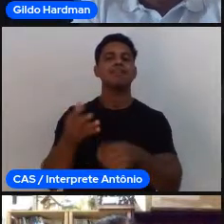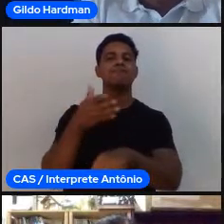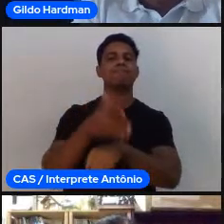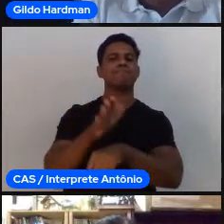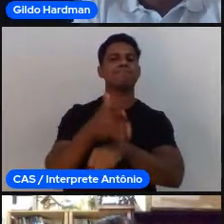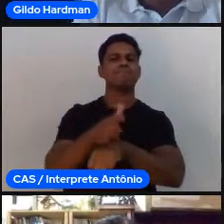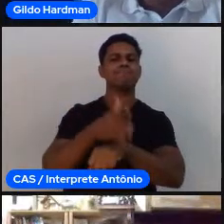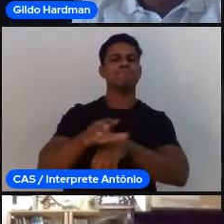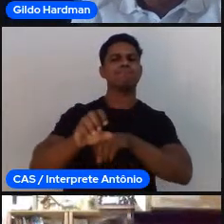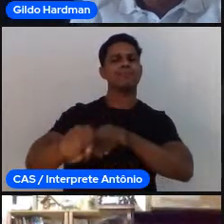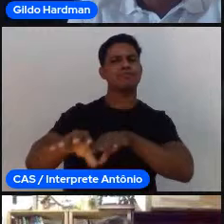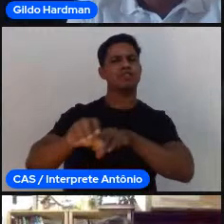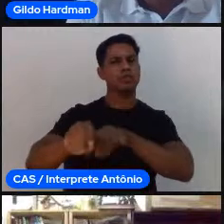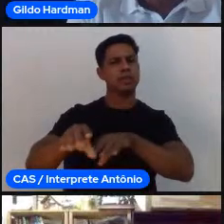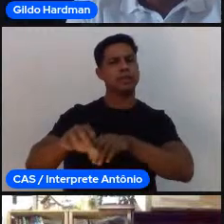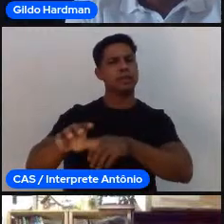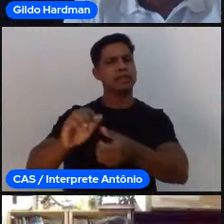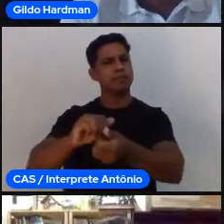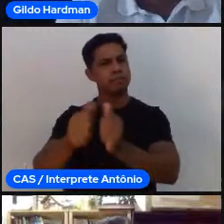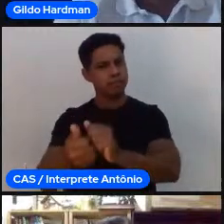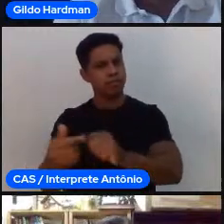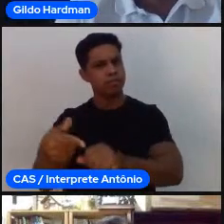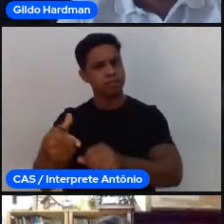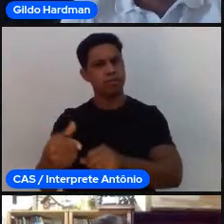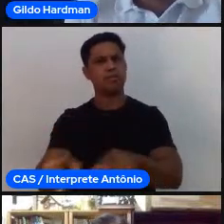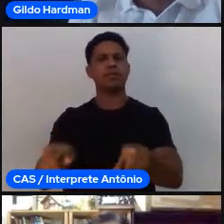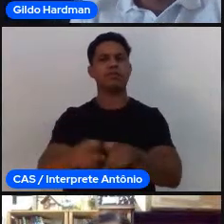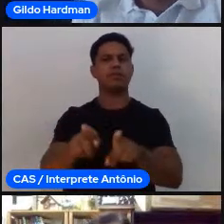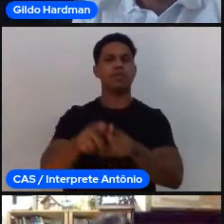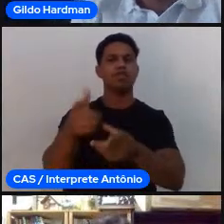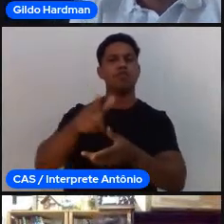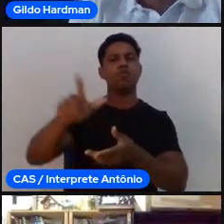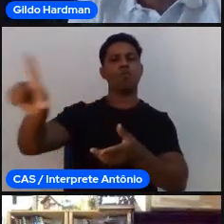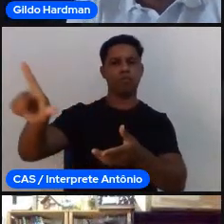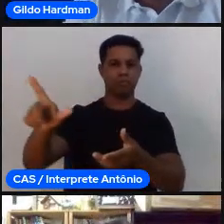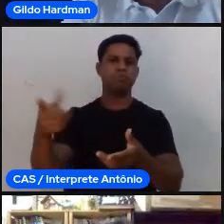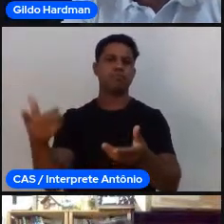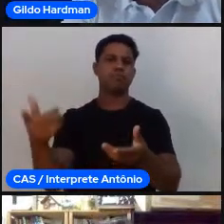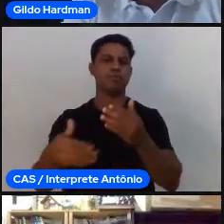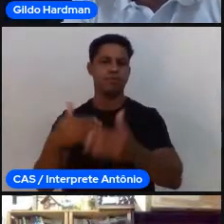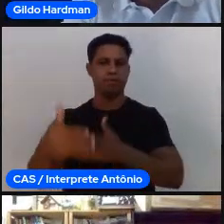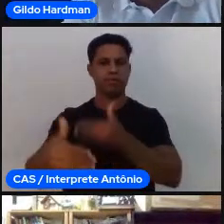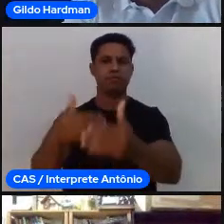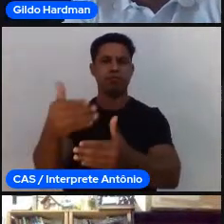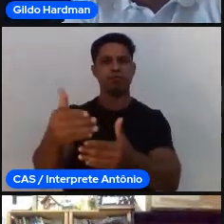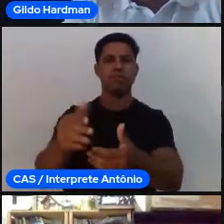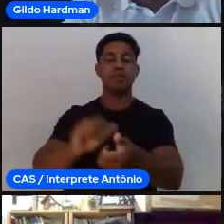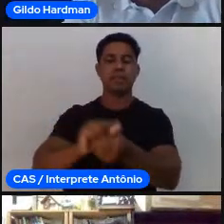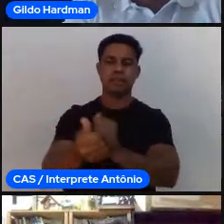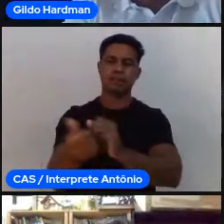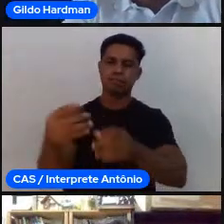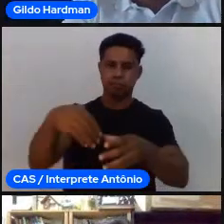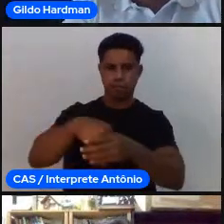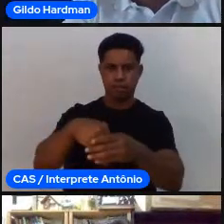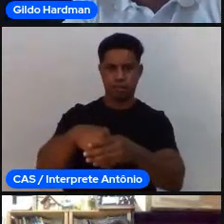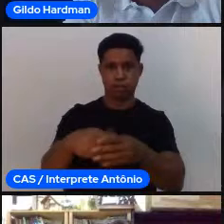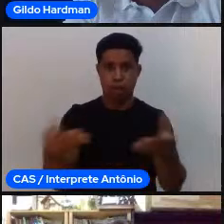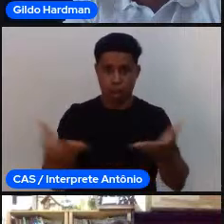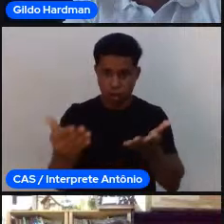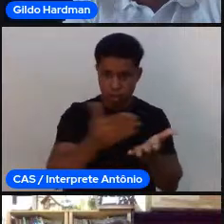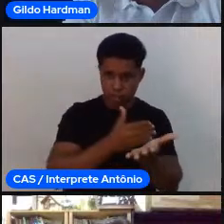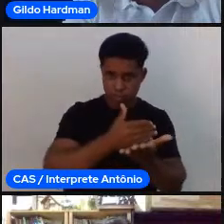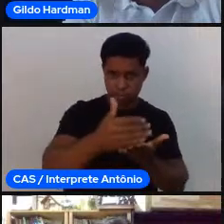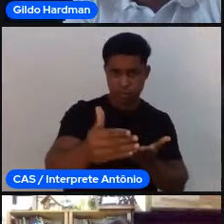assim como de algumas necessidades de desenvolvimento profissional. Então, vou começar falando um pouquinho da intervenção de treinadores e